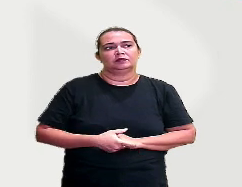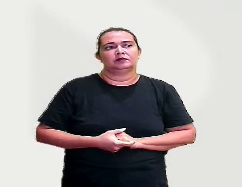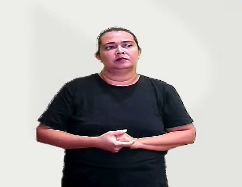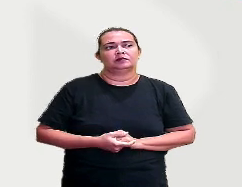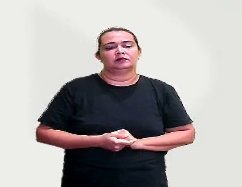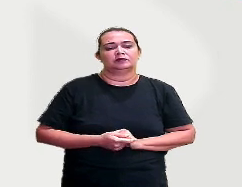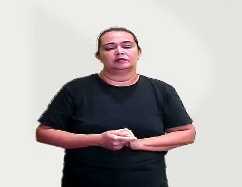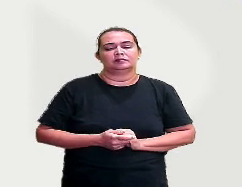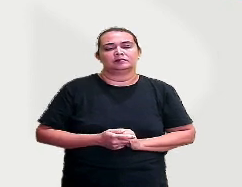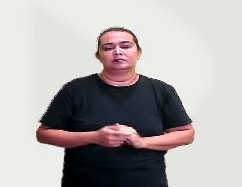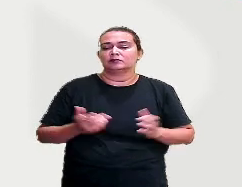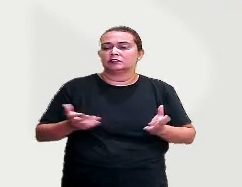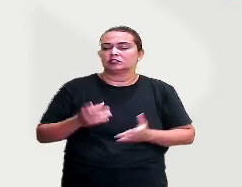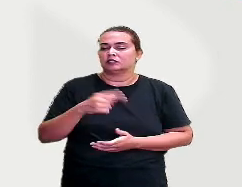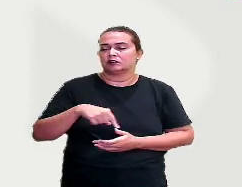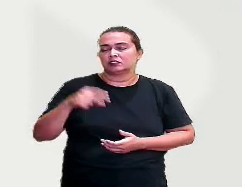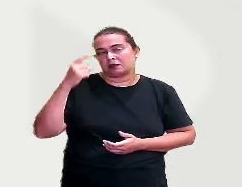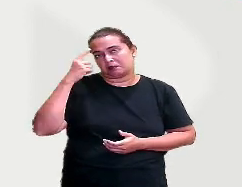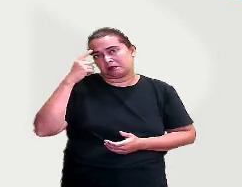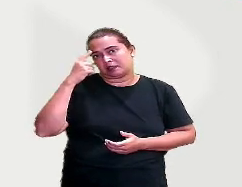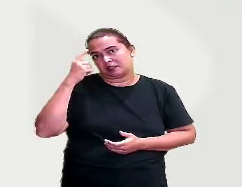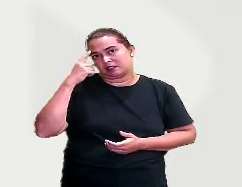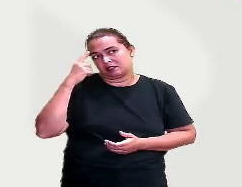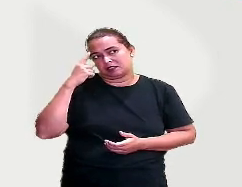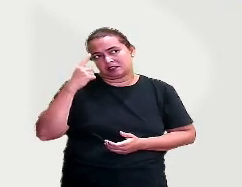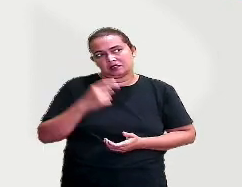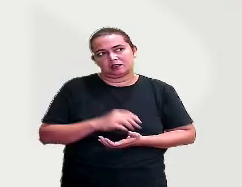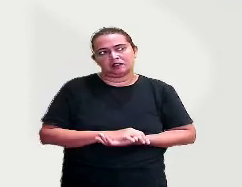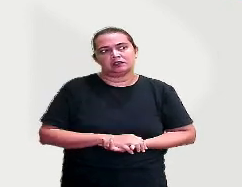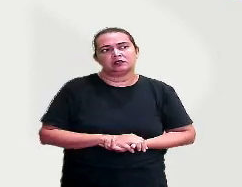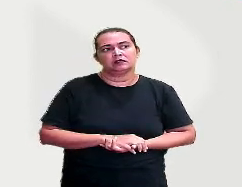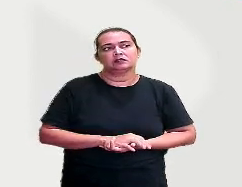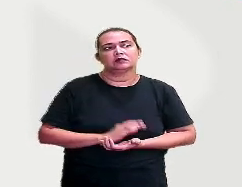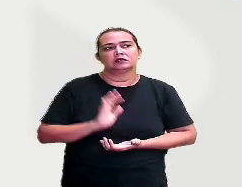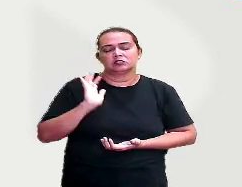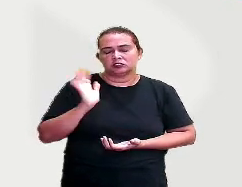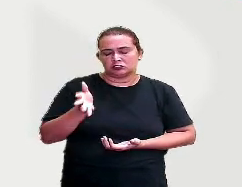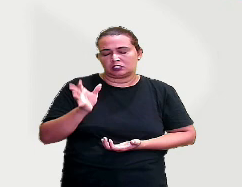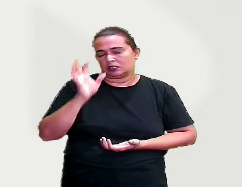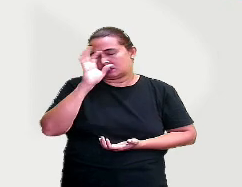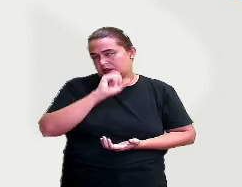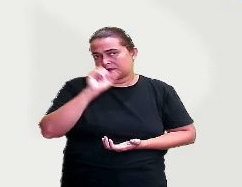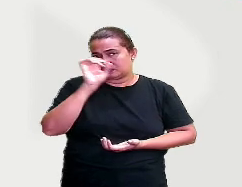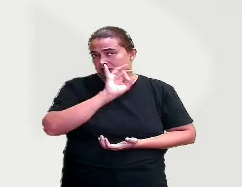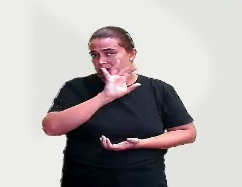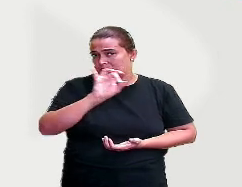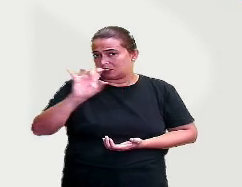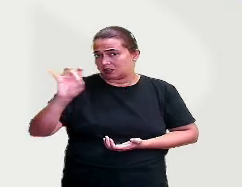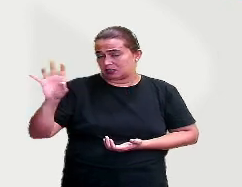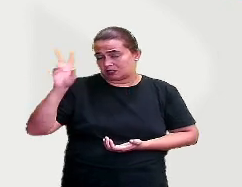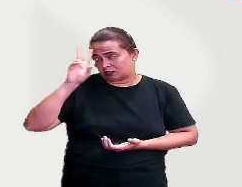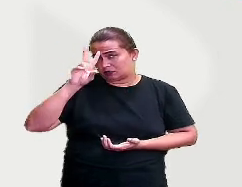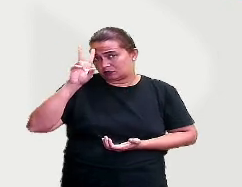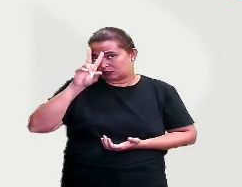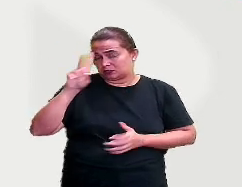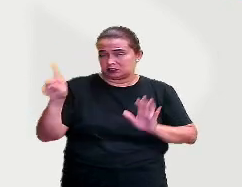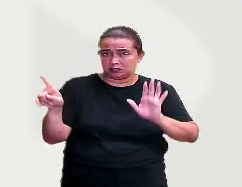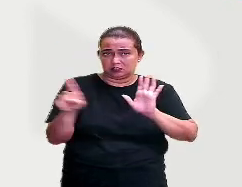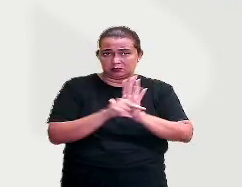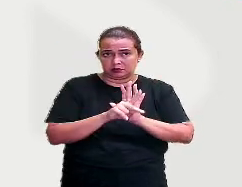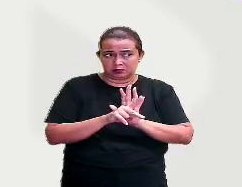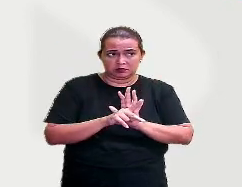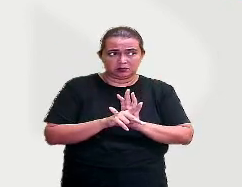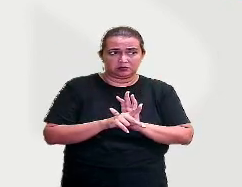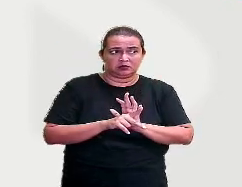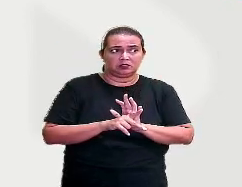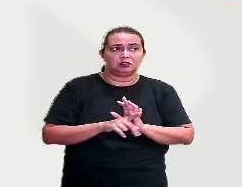Agora, gente, eu quero que vocês pensem aqui comigo, ó. A gente viu que cada um tem sua história e que, além de nós,